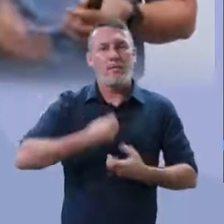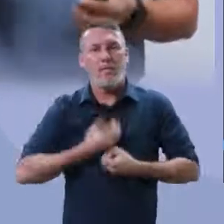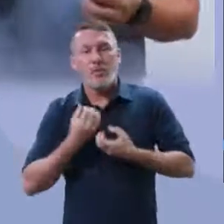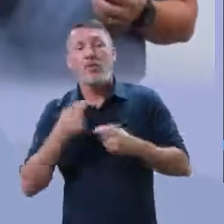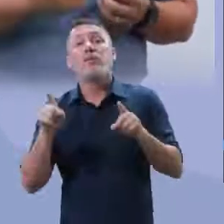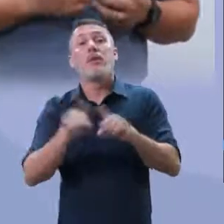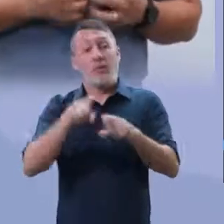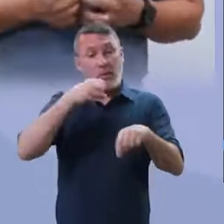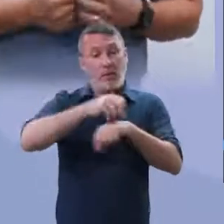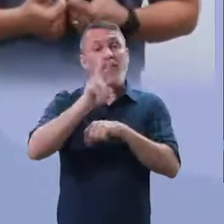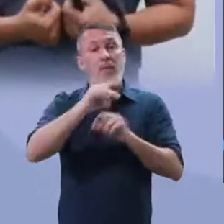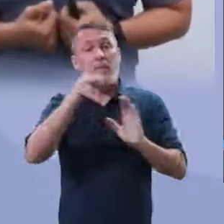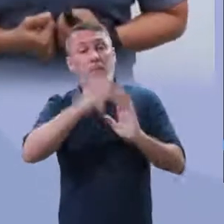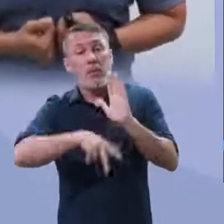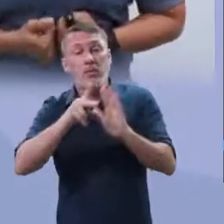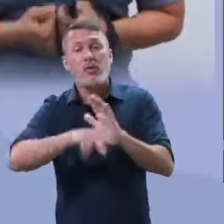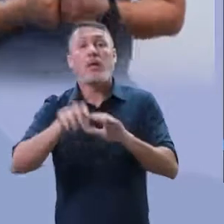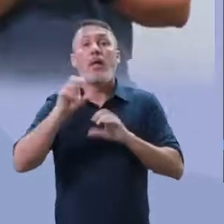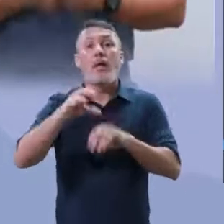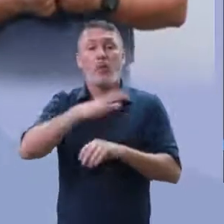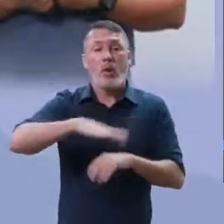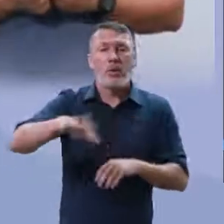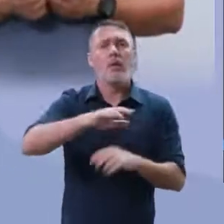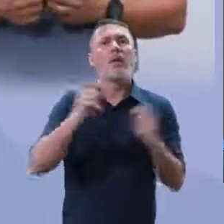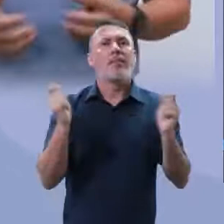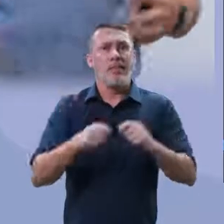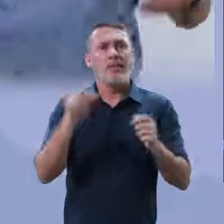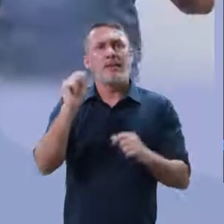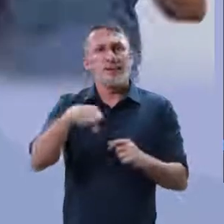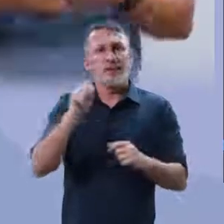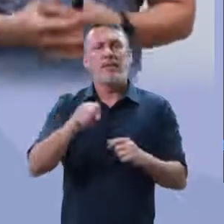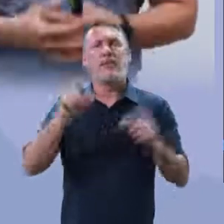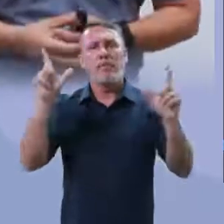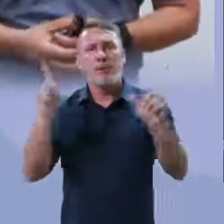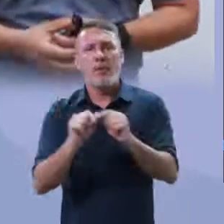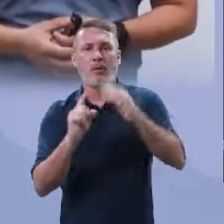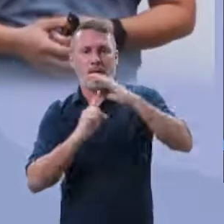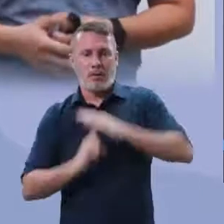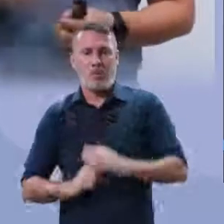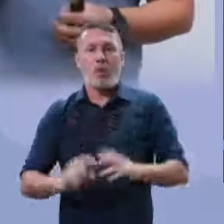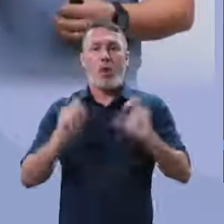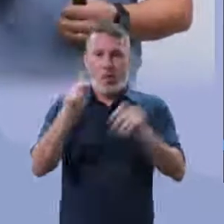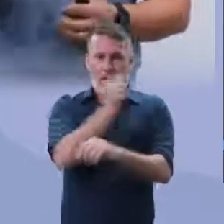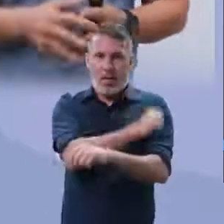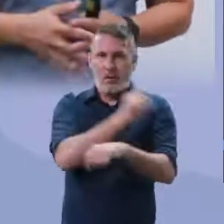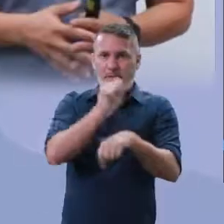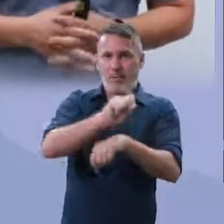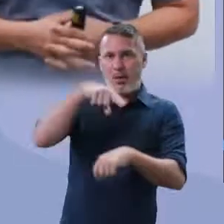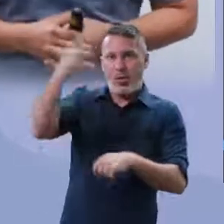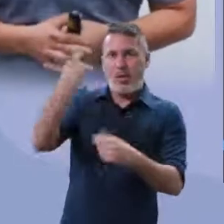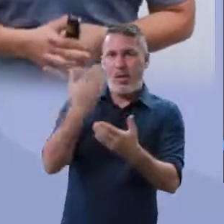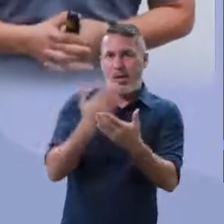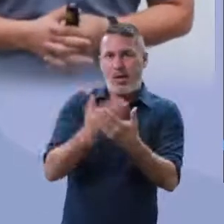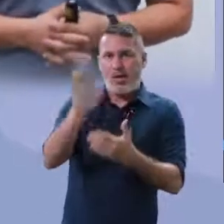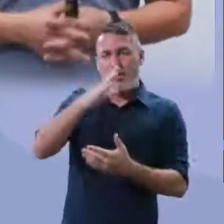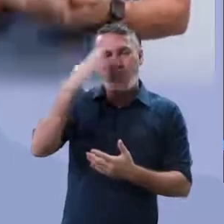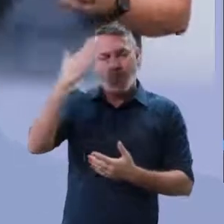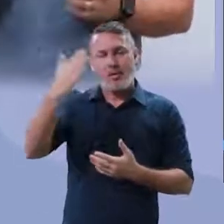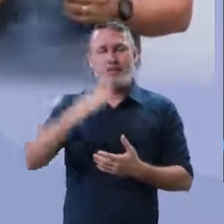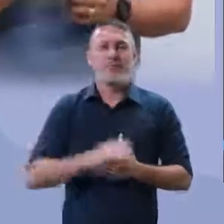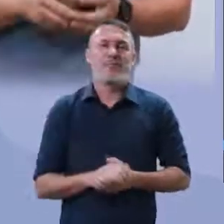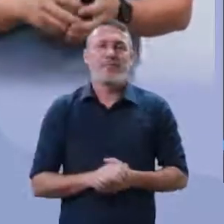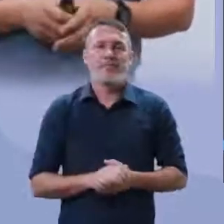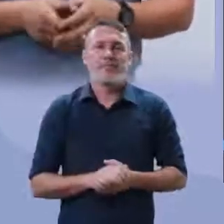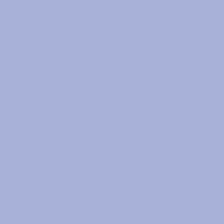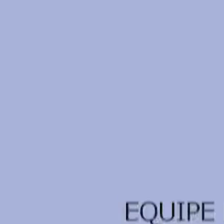da poesia. E vamos falar como que projetos educativos podem coibir a problemática. Meu aluno, aguardo você na próxima